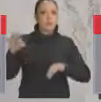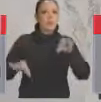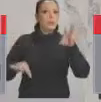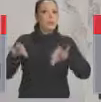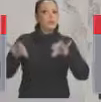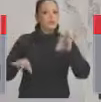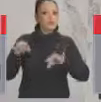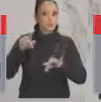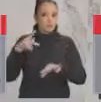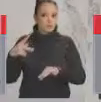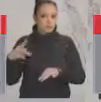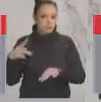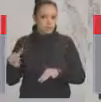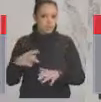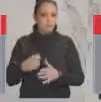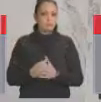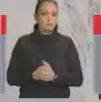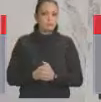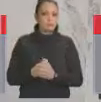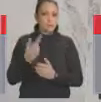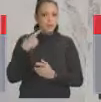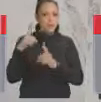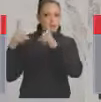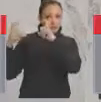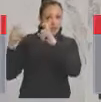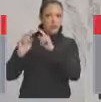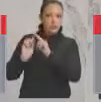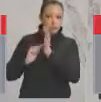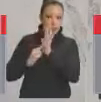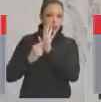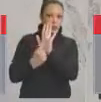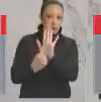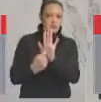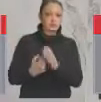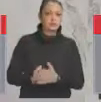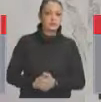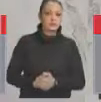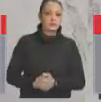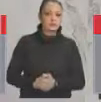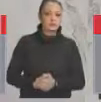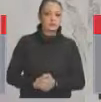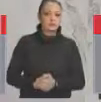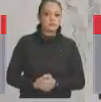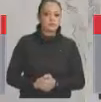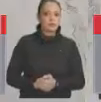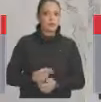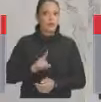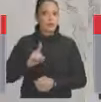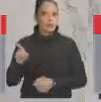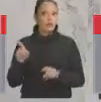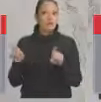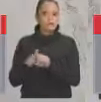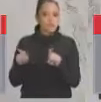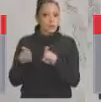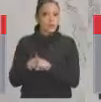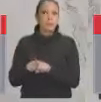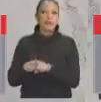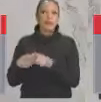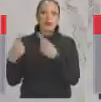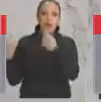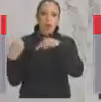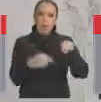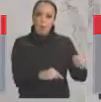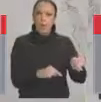Doutrinação. Até trouxe aqui uma foto para mostrar. Esse movimento também está colocando um terror, intimidando os professores